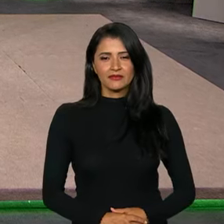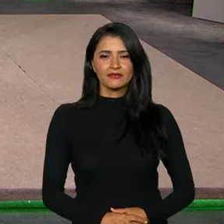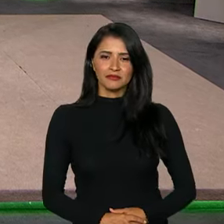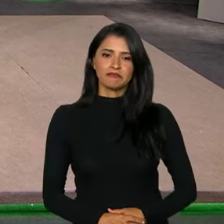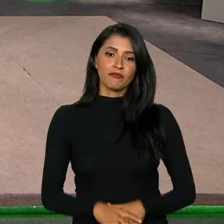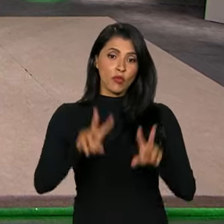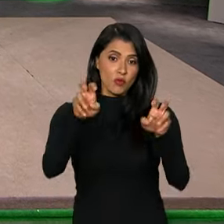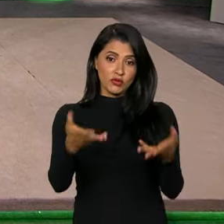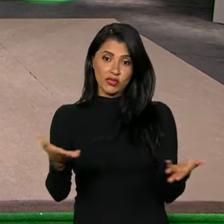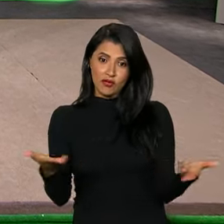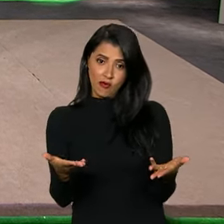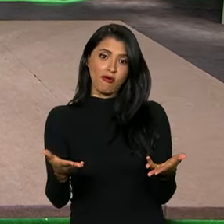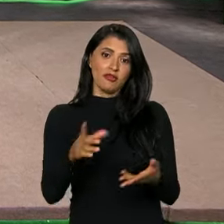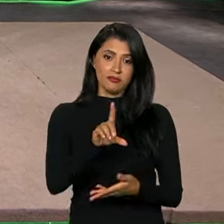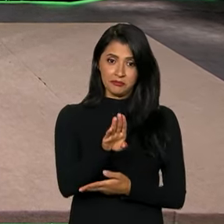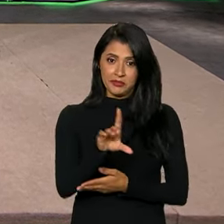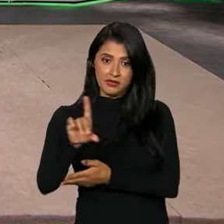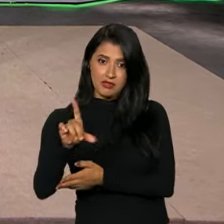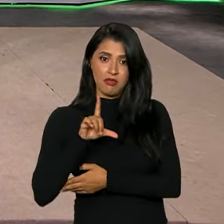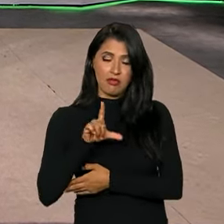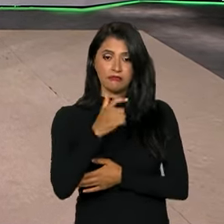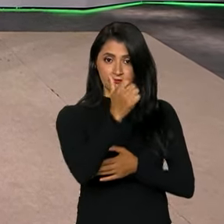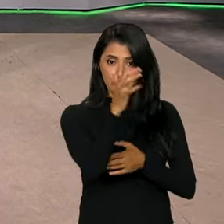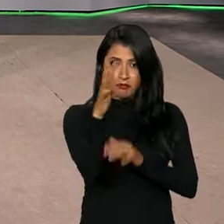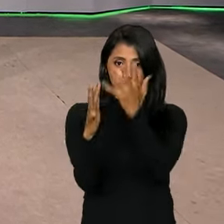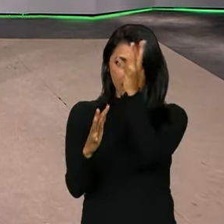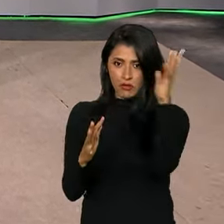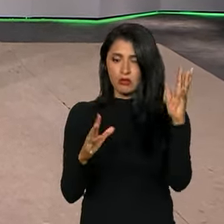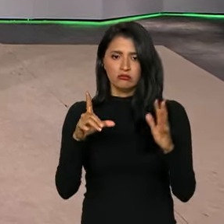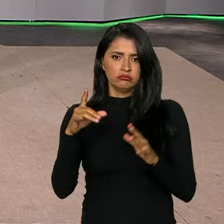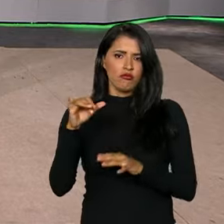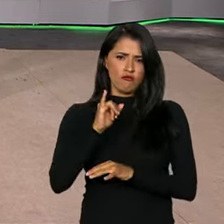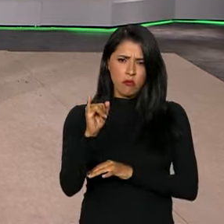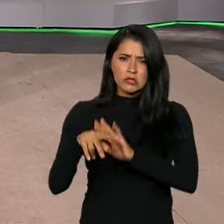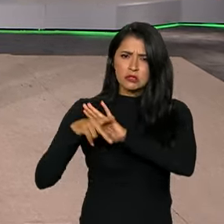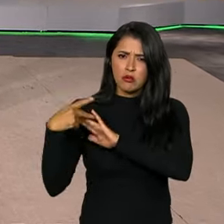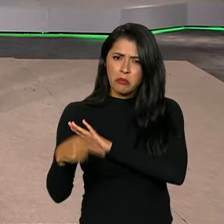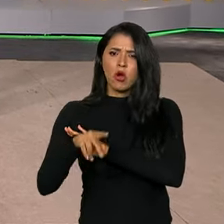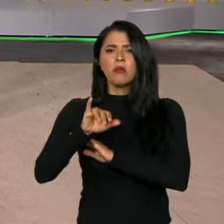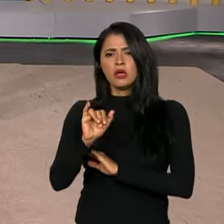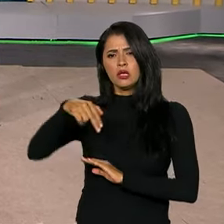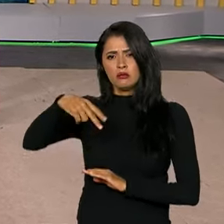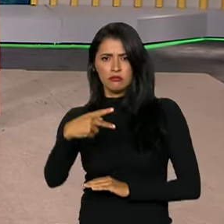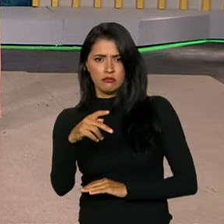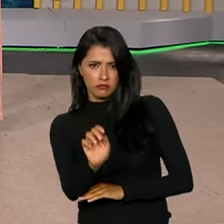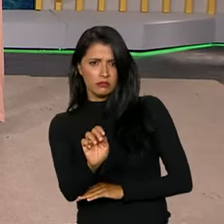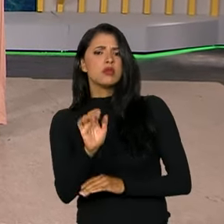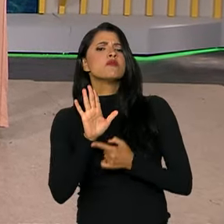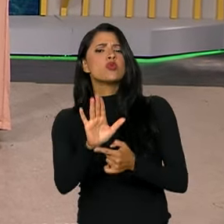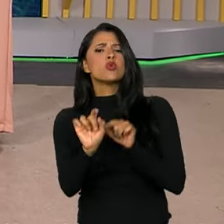O nosso assunto agora aqui no Brasil em Dia é o meio ambiente. Dados do Instituto Nacional de Pesquisas Espaciais, o INPE,